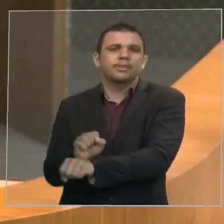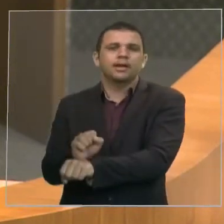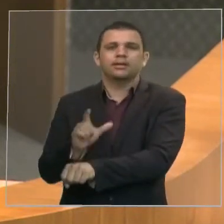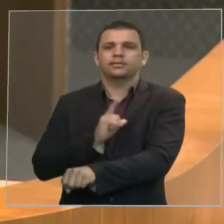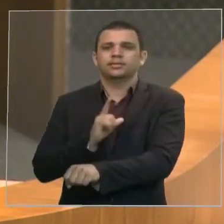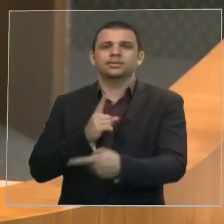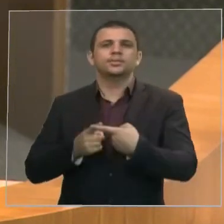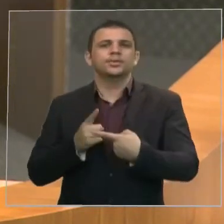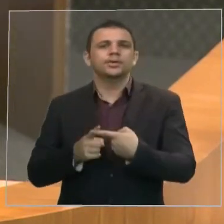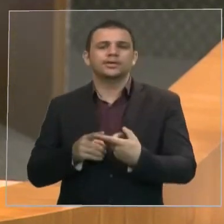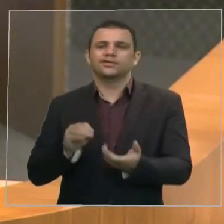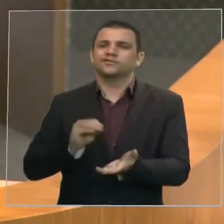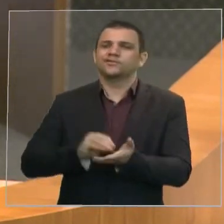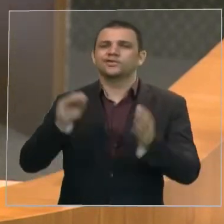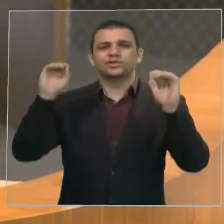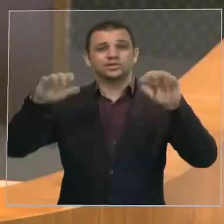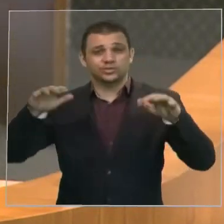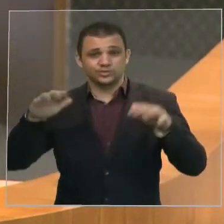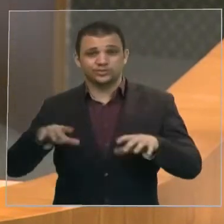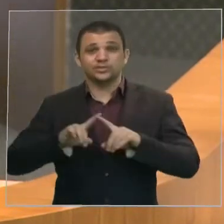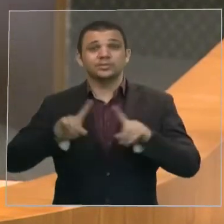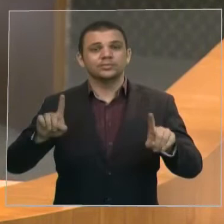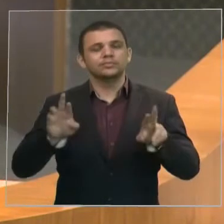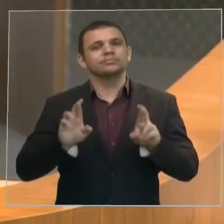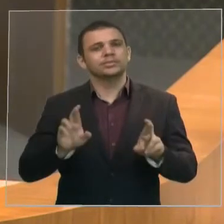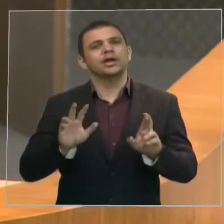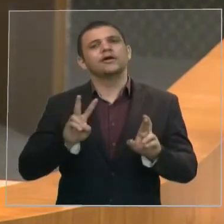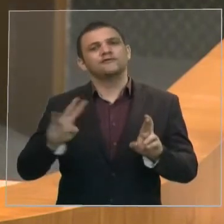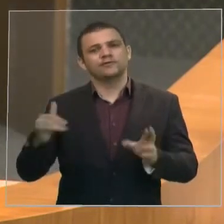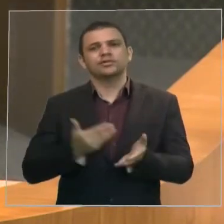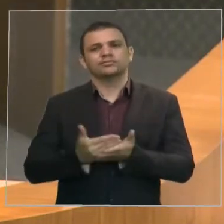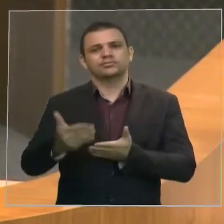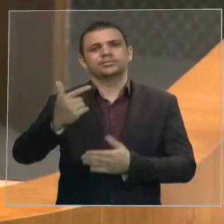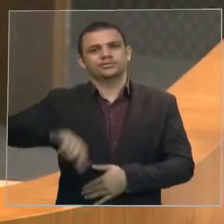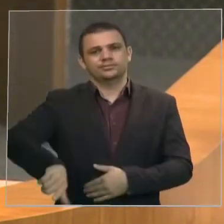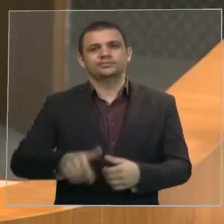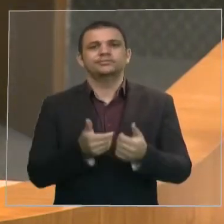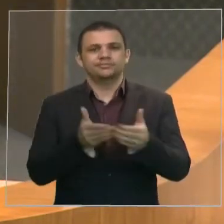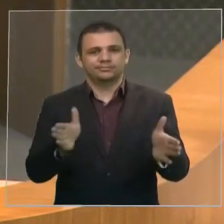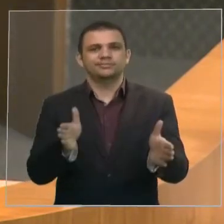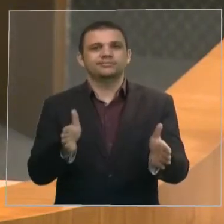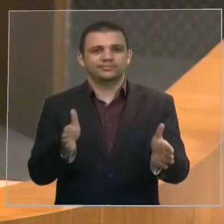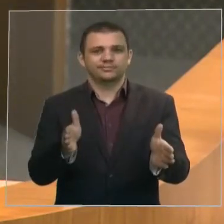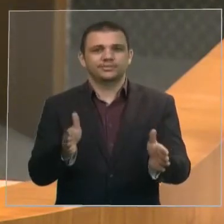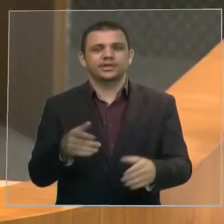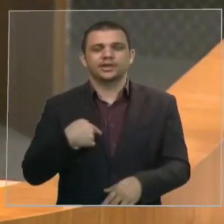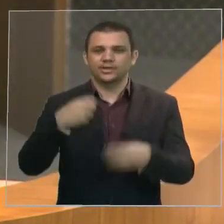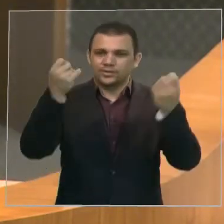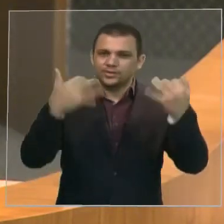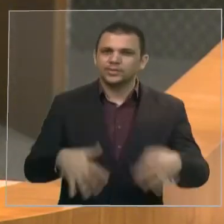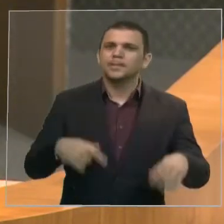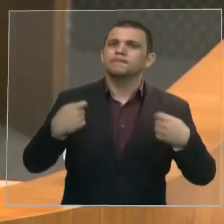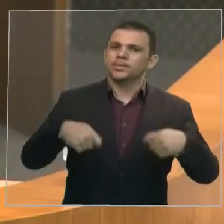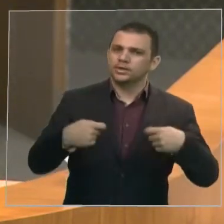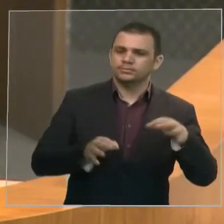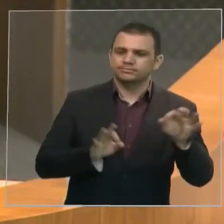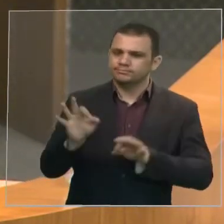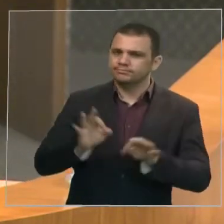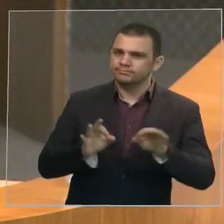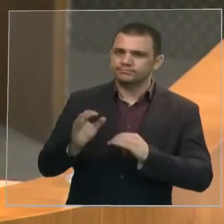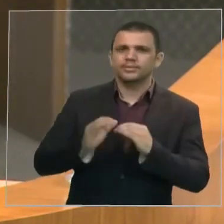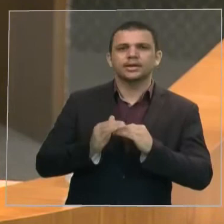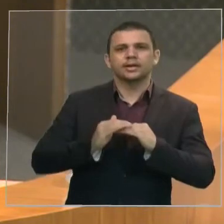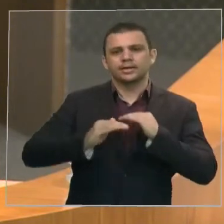chuvas, mas já tem a perspectiva de retomada dessas obras. E eu destaquei a necessidade da conclusão do anel da soja. Por quê? Porque é muito